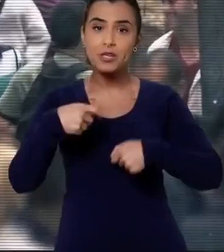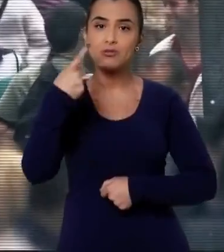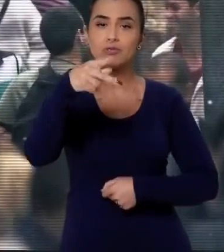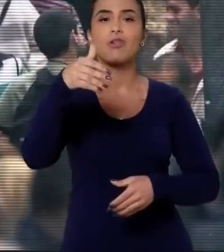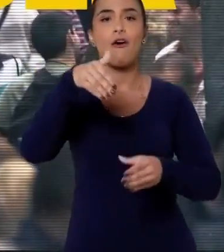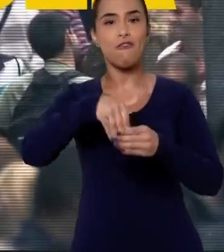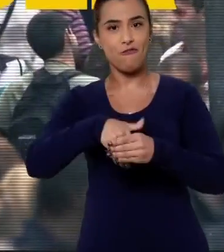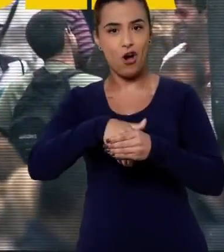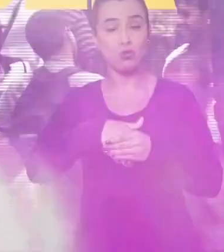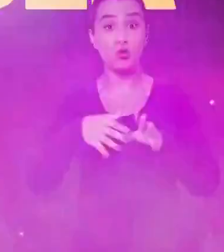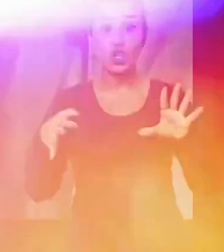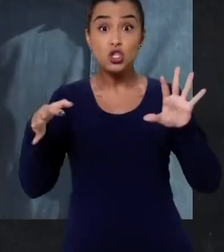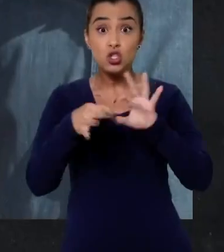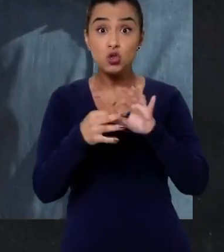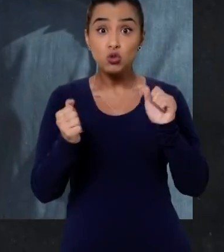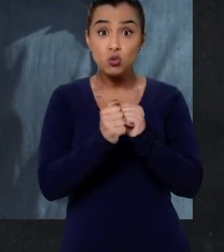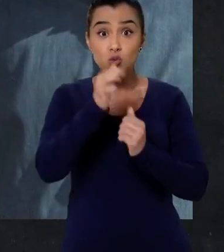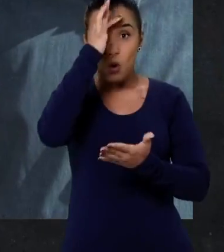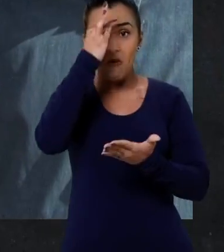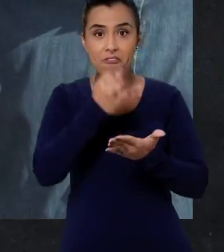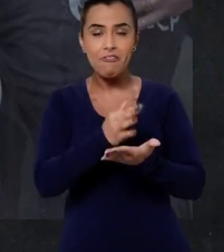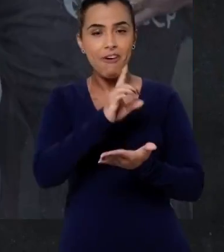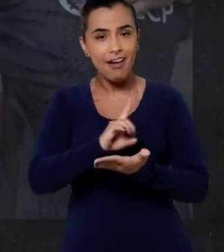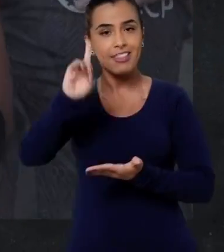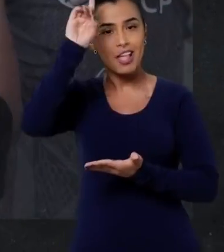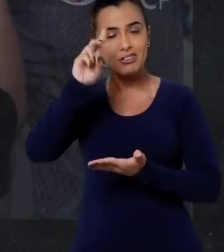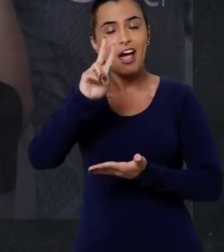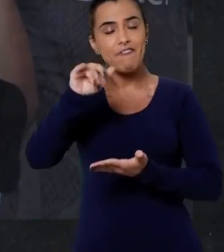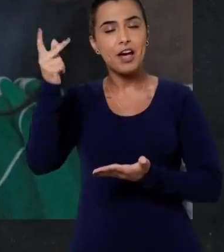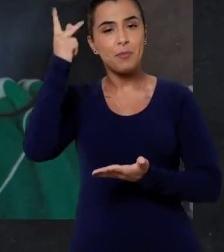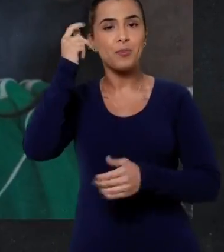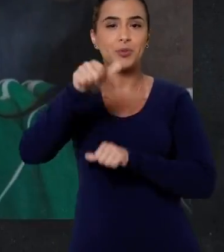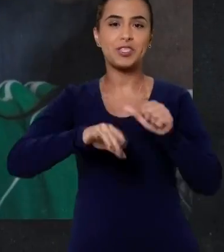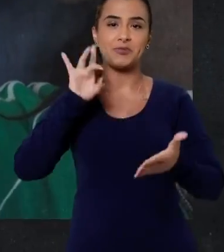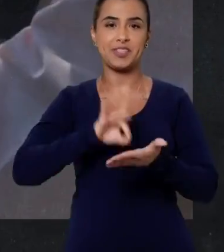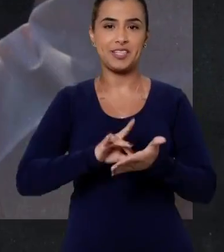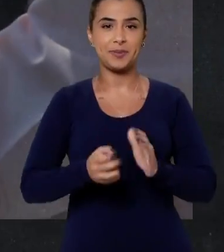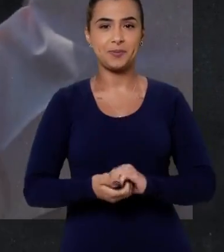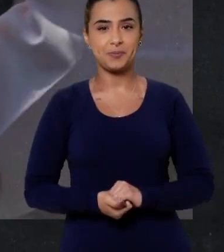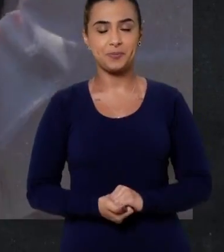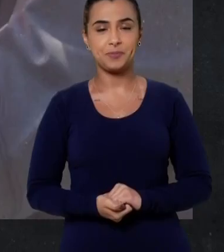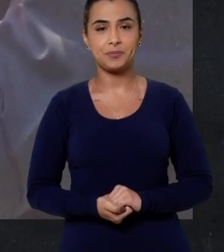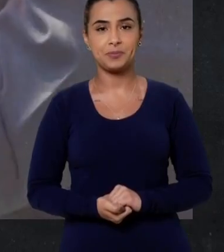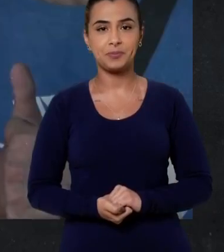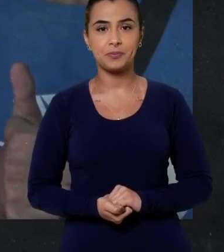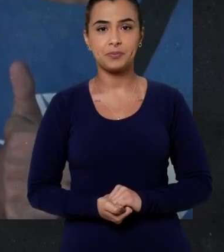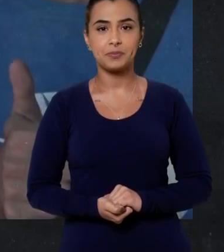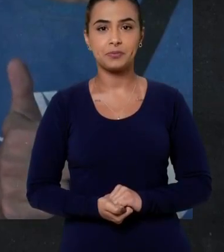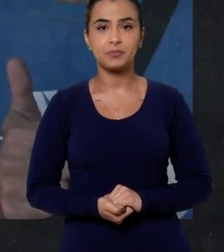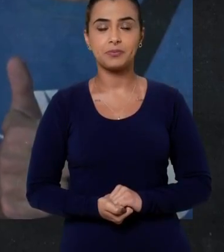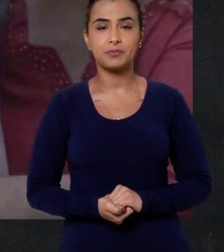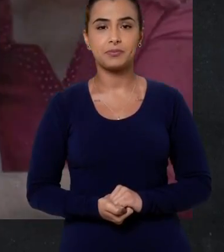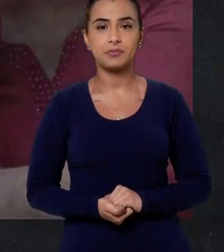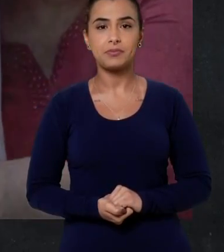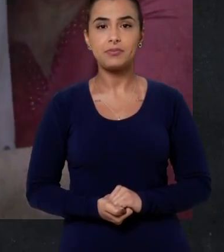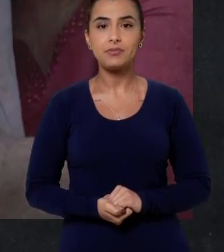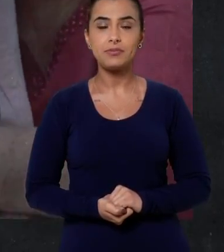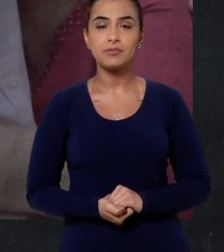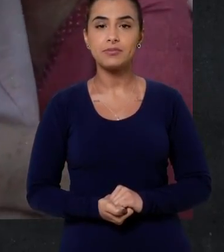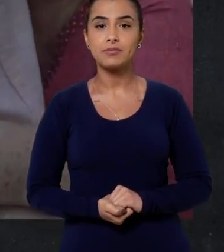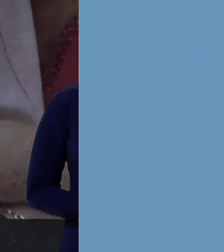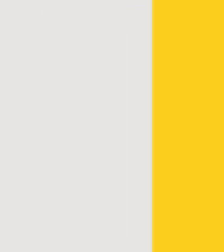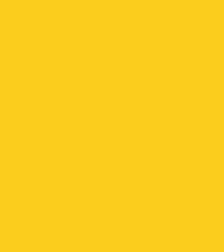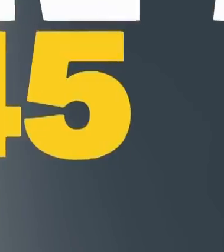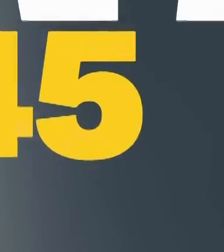Comigo o povo vai voltar ao poder. Preciso do seu apoio. Preciso do seu voto. Juntos e com fé em Deus, a gente vai mudar São